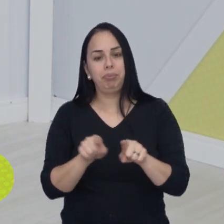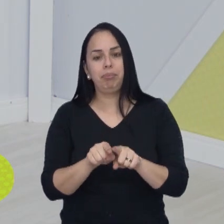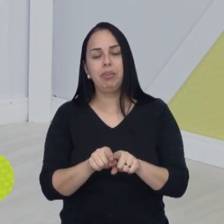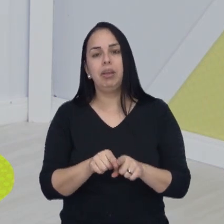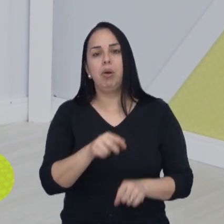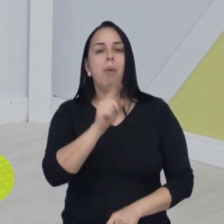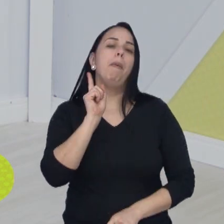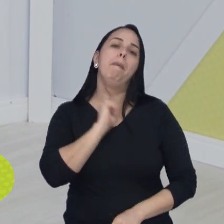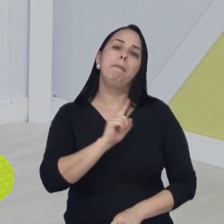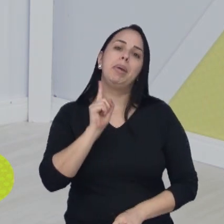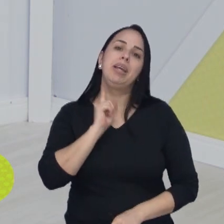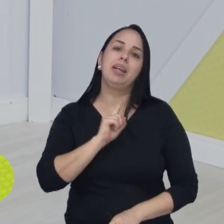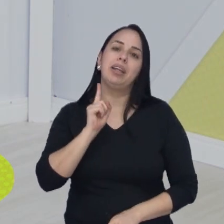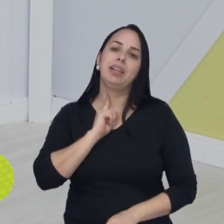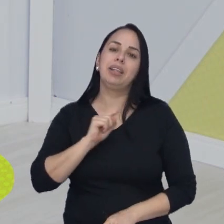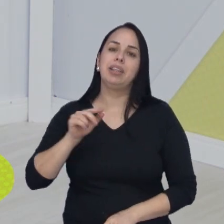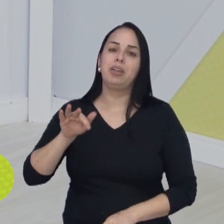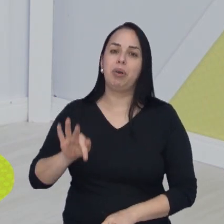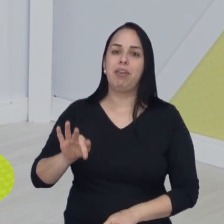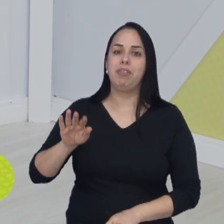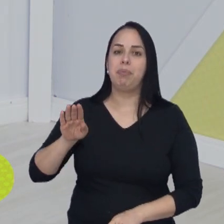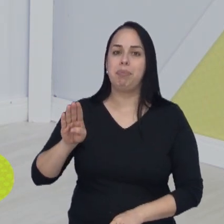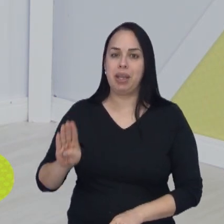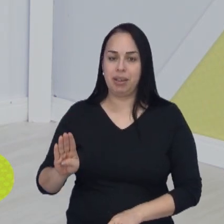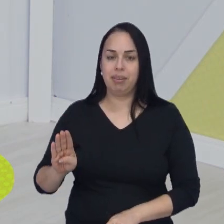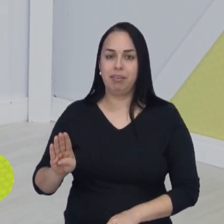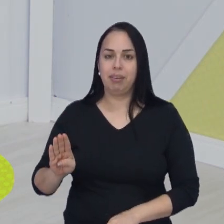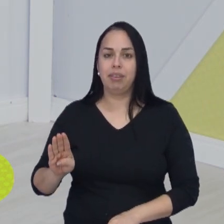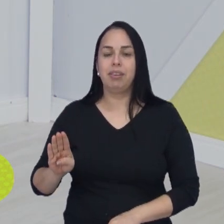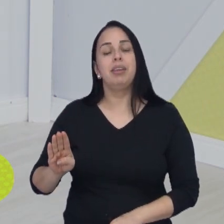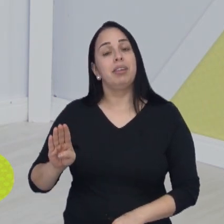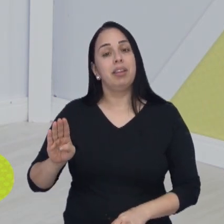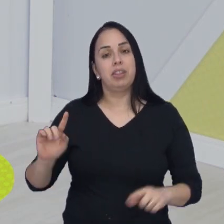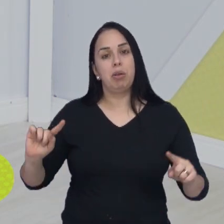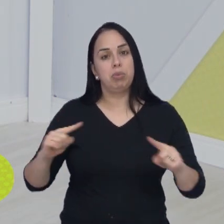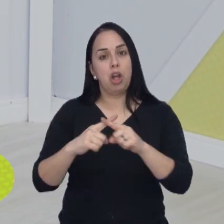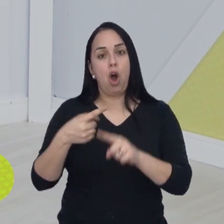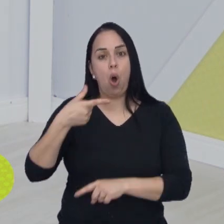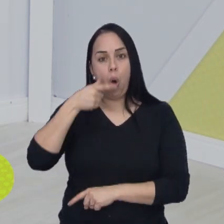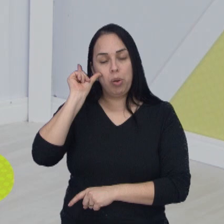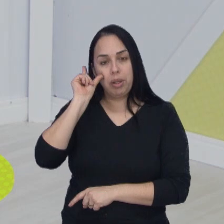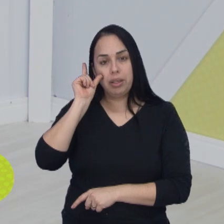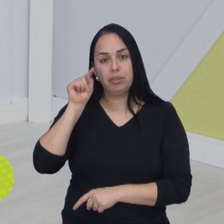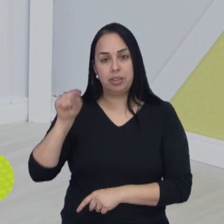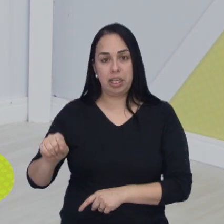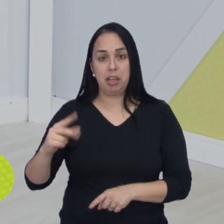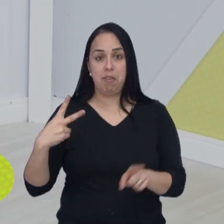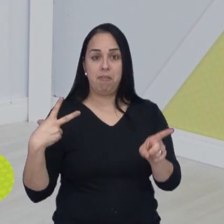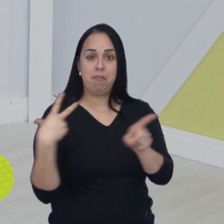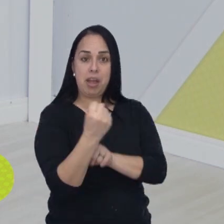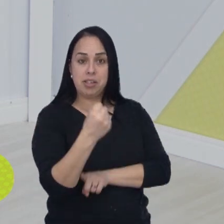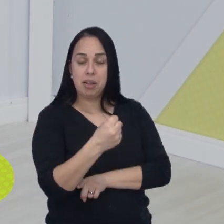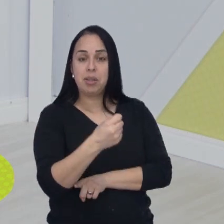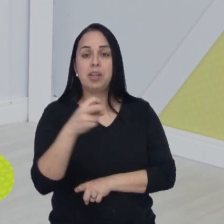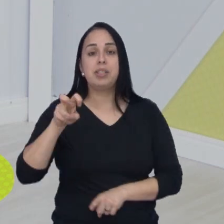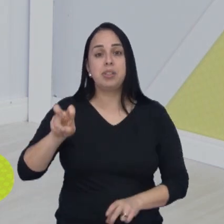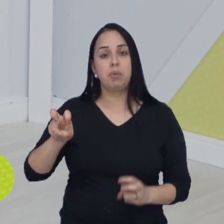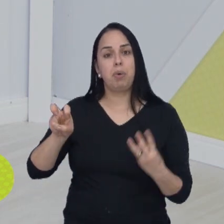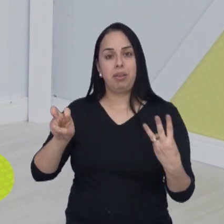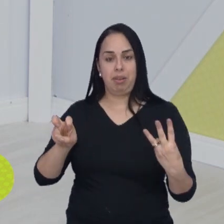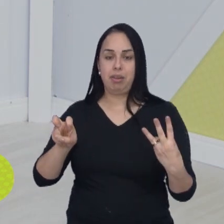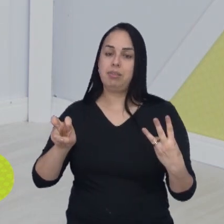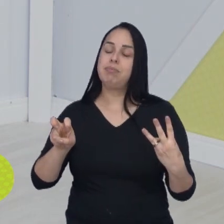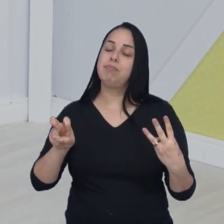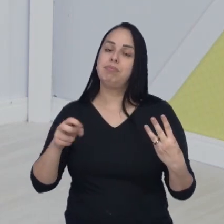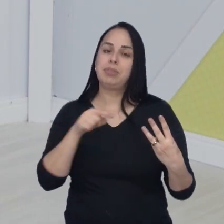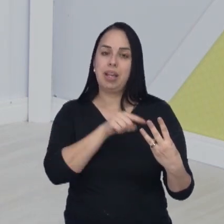enfrentaram ontem em Francisco Beltrão, no Paraná. E a equipe de Francisco Beltrão venceu por 5x3 a equipe do